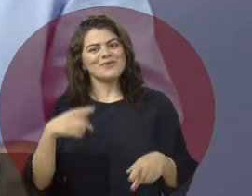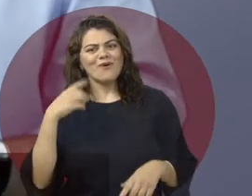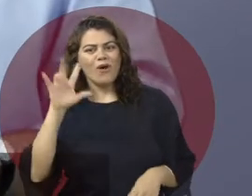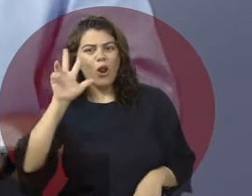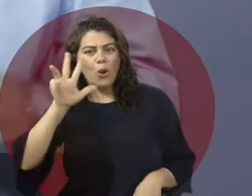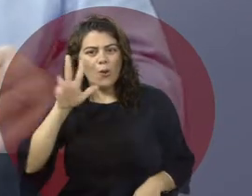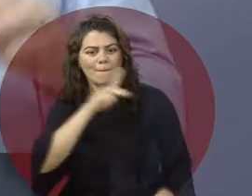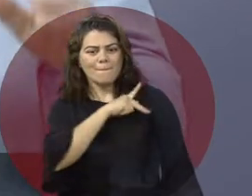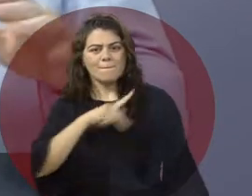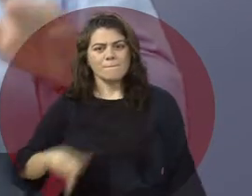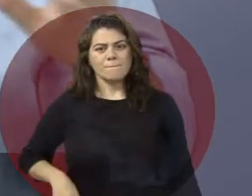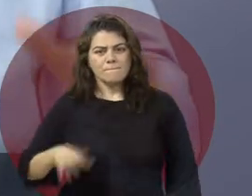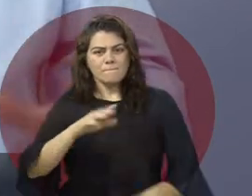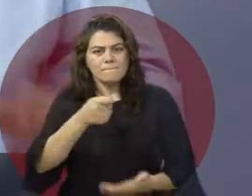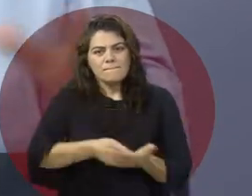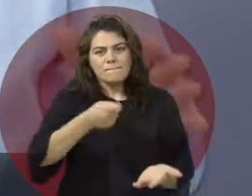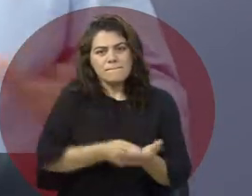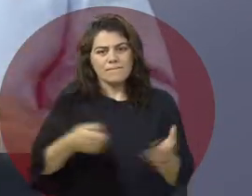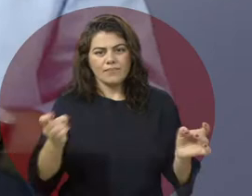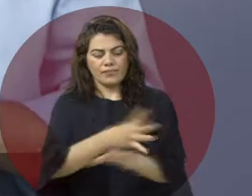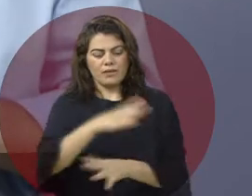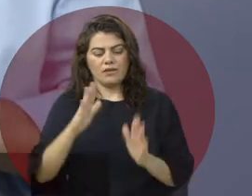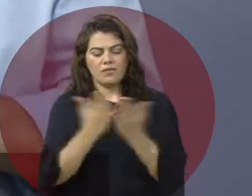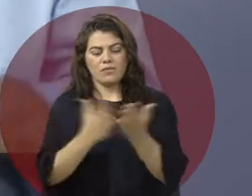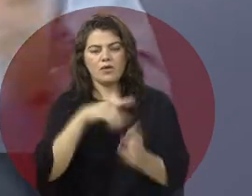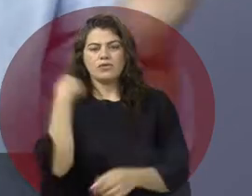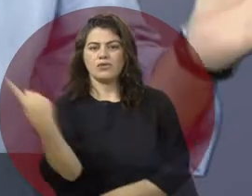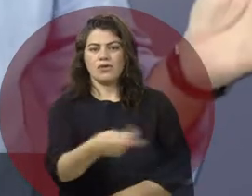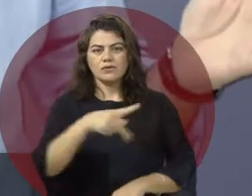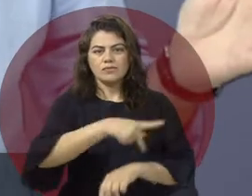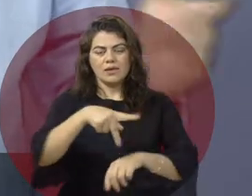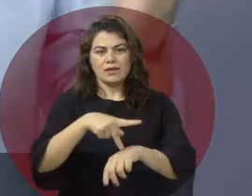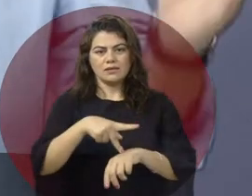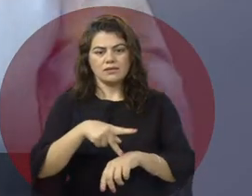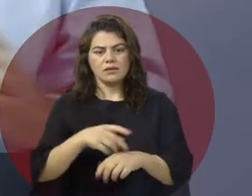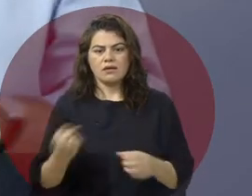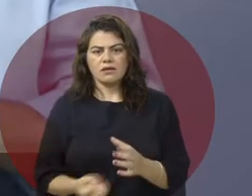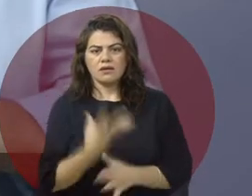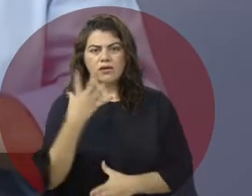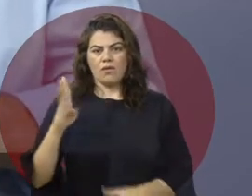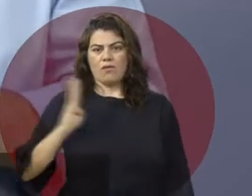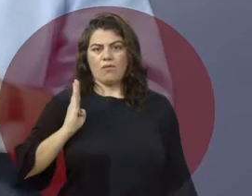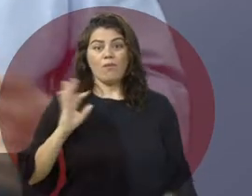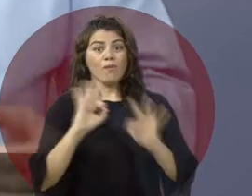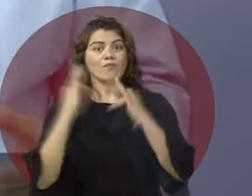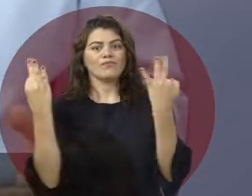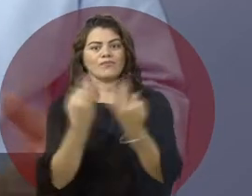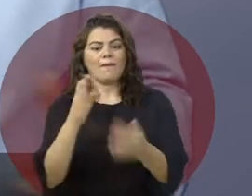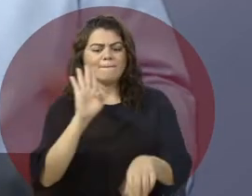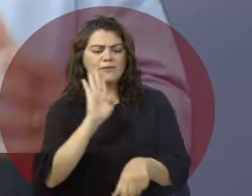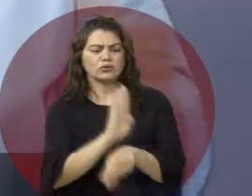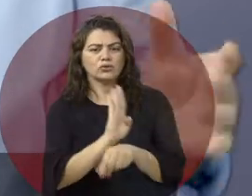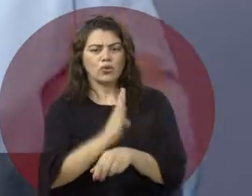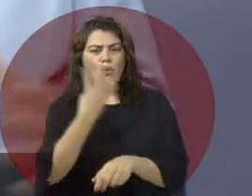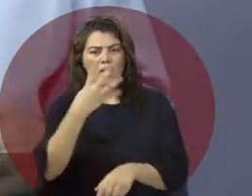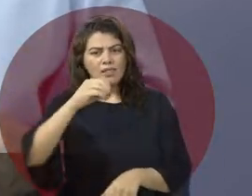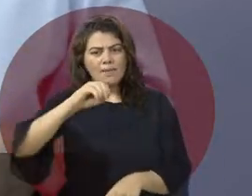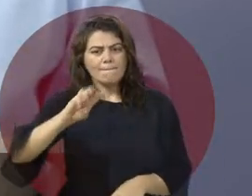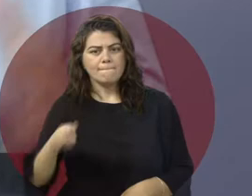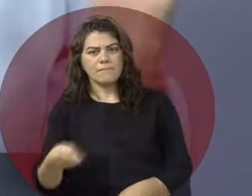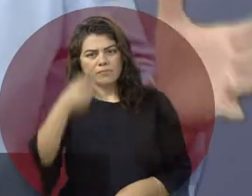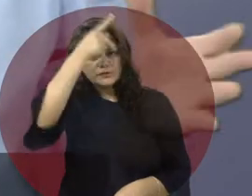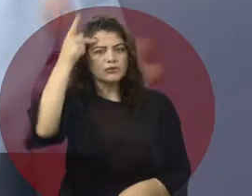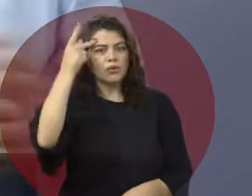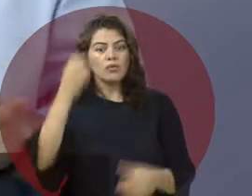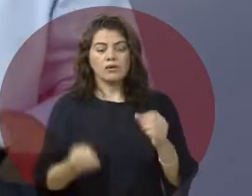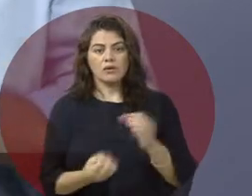Lula foi o presidente que mais combateu a pobreza e a miséria em nosso país. Por exemplo, criou o Bolsa Família, que atendeu mais de 40 milhões de